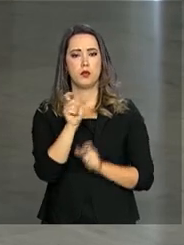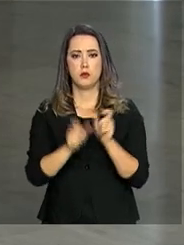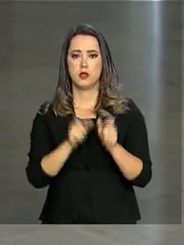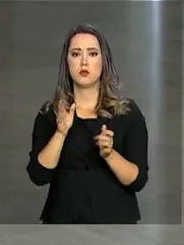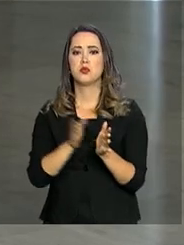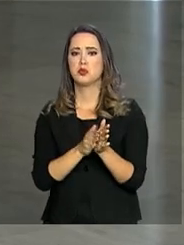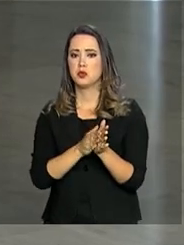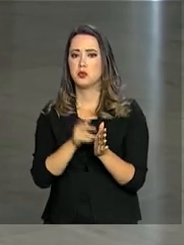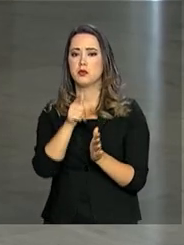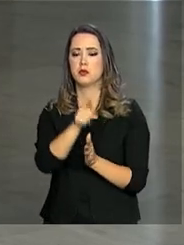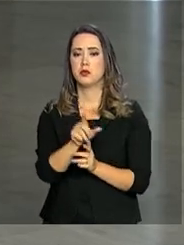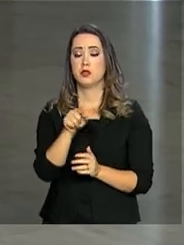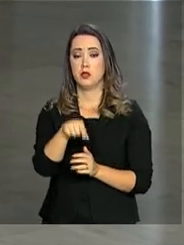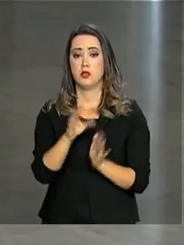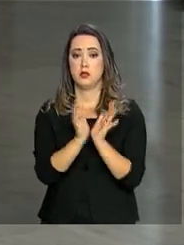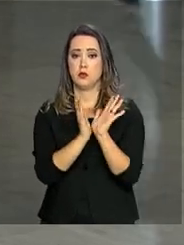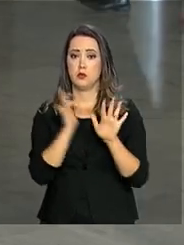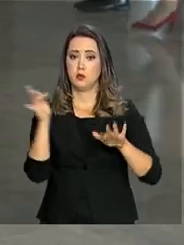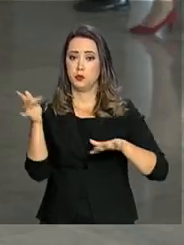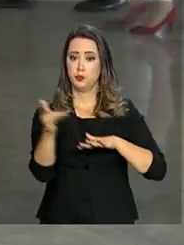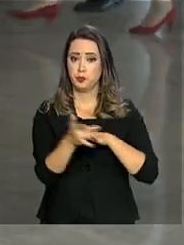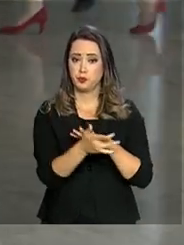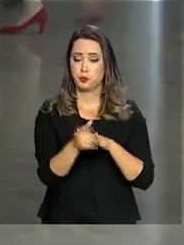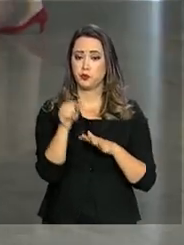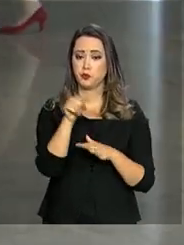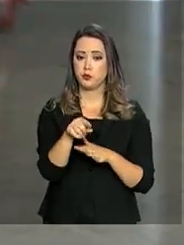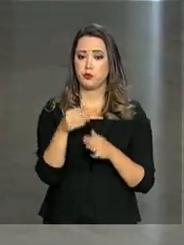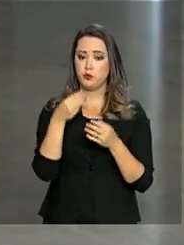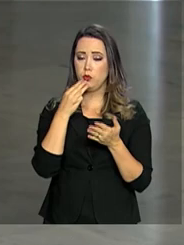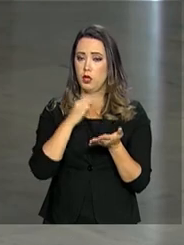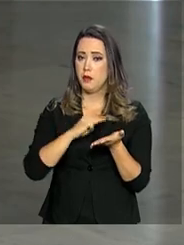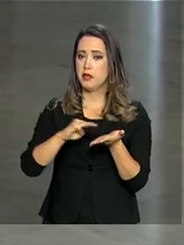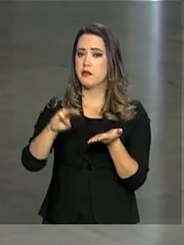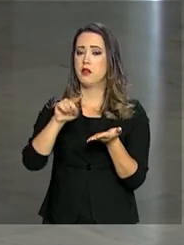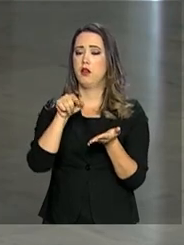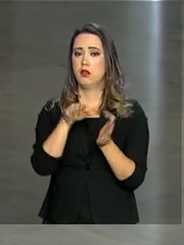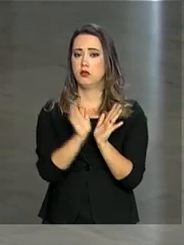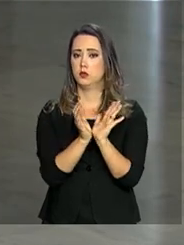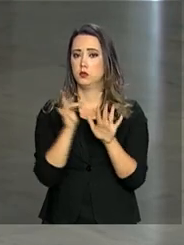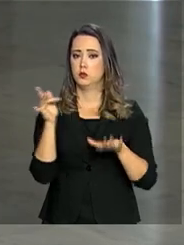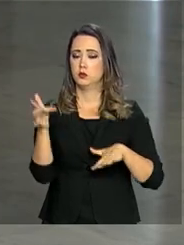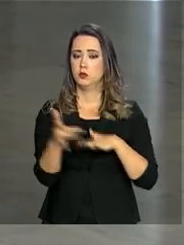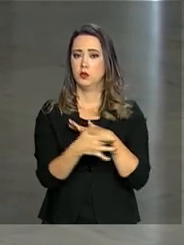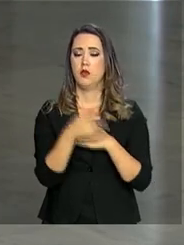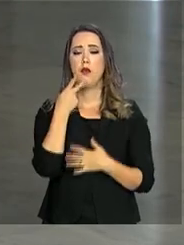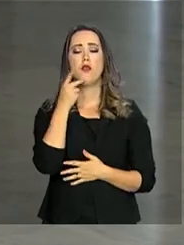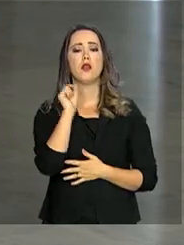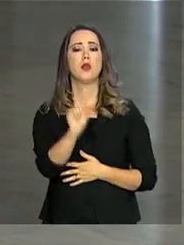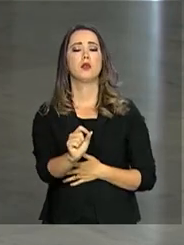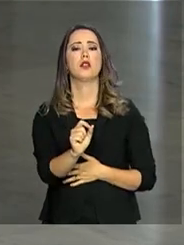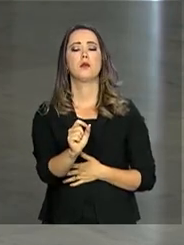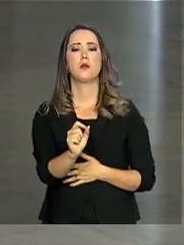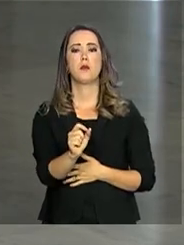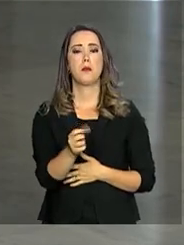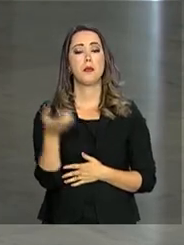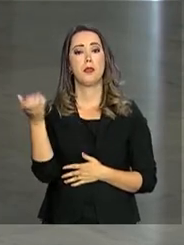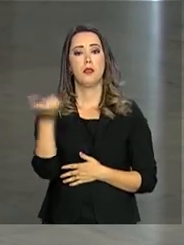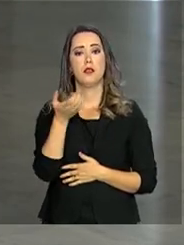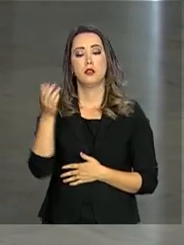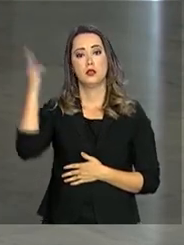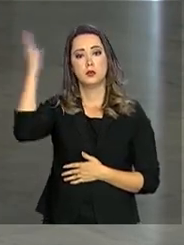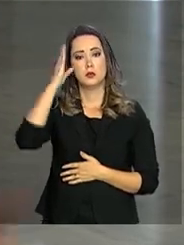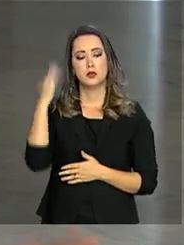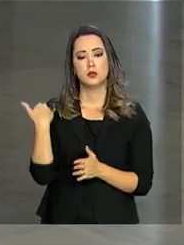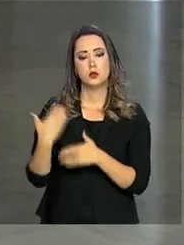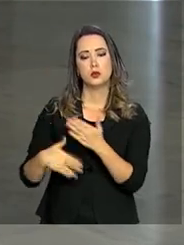neste post nas redes sociais, nesta mensagem nas redes sociais, disse que pretende que o Brasil